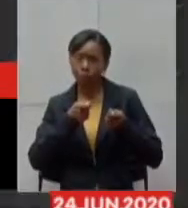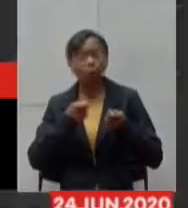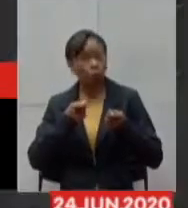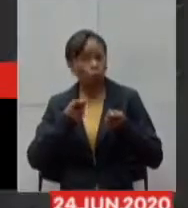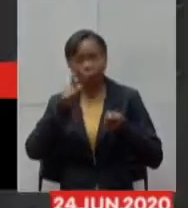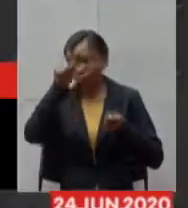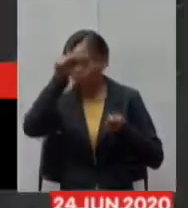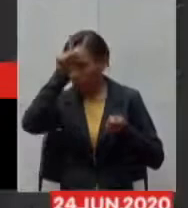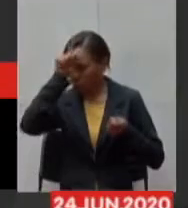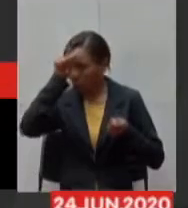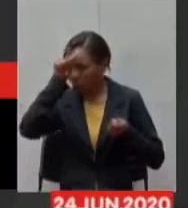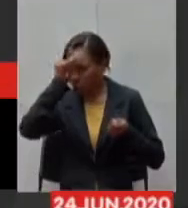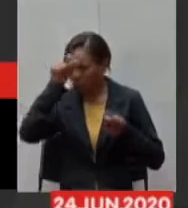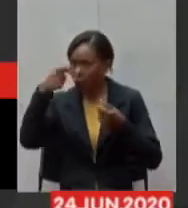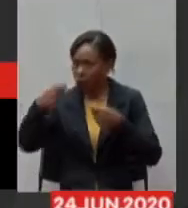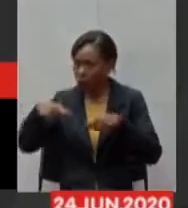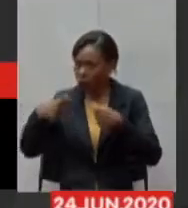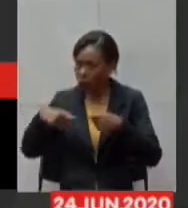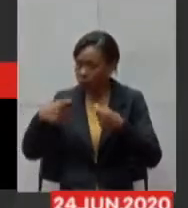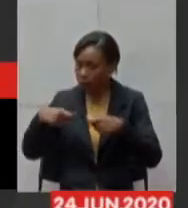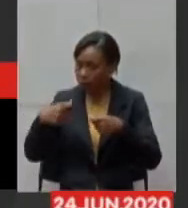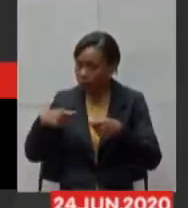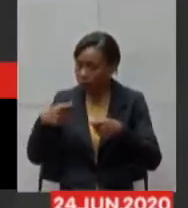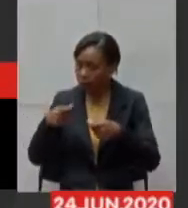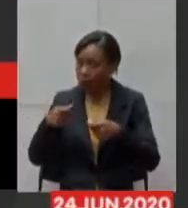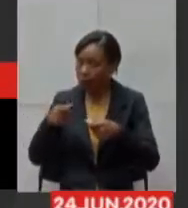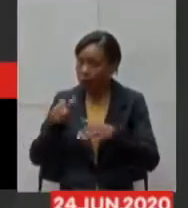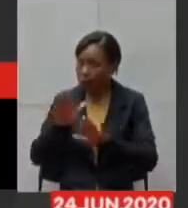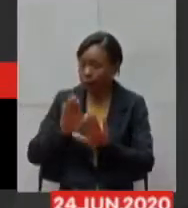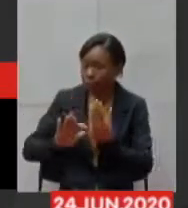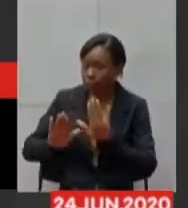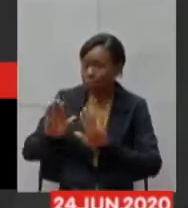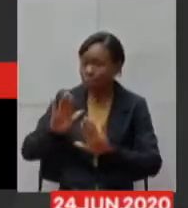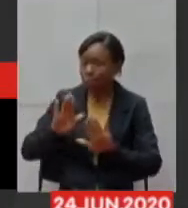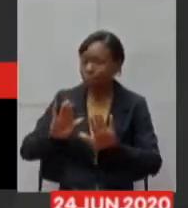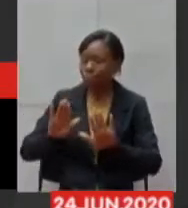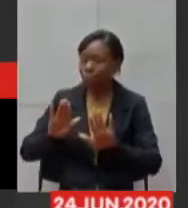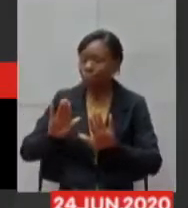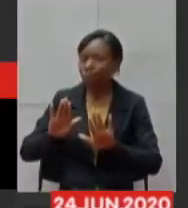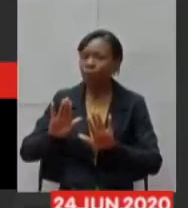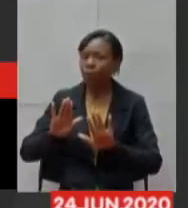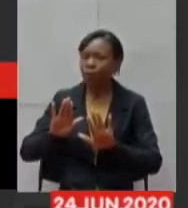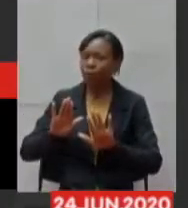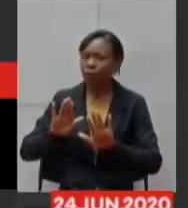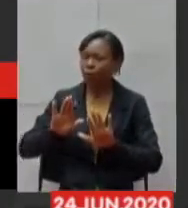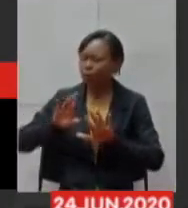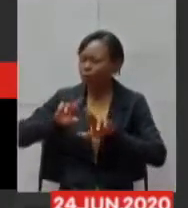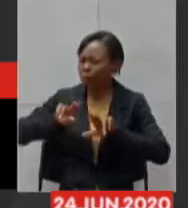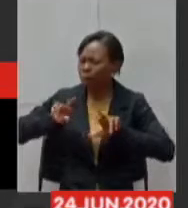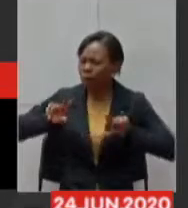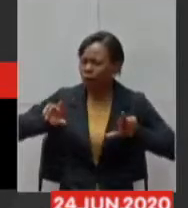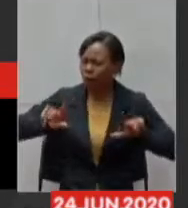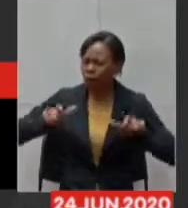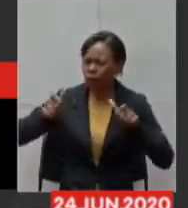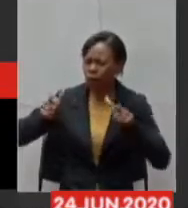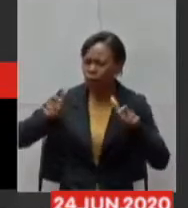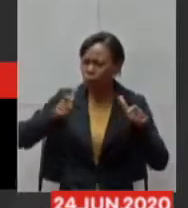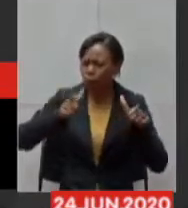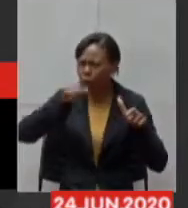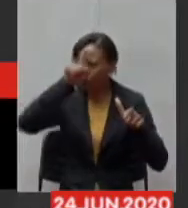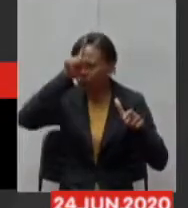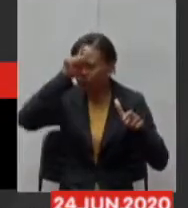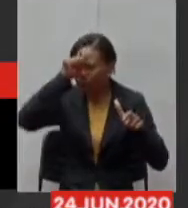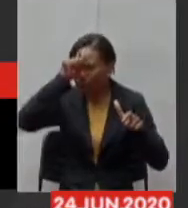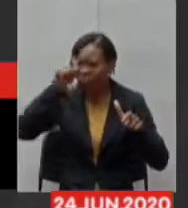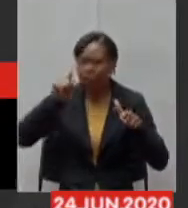o hospital nós tivemos muita mas muita demanda muitas queixas de hospitais que eles